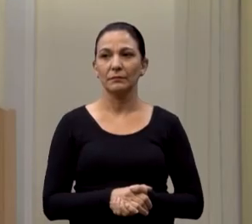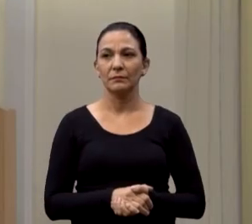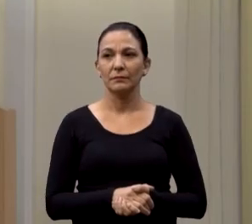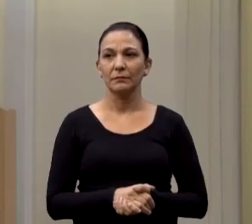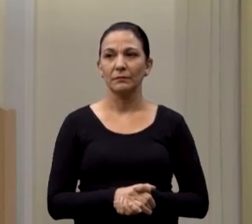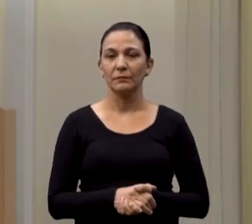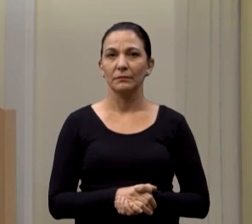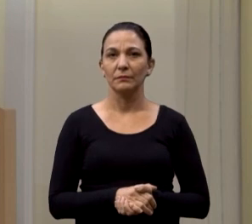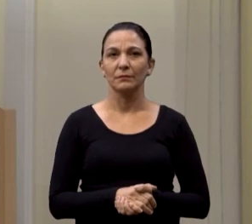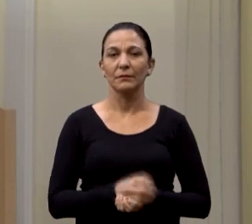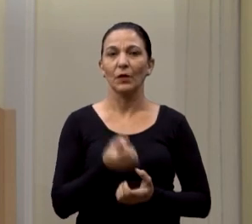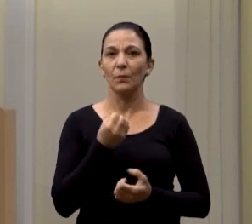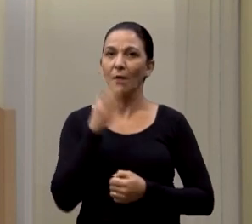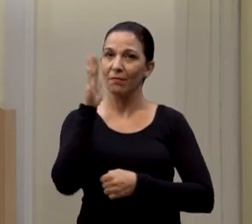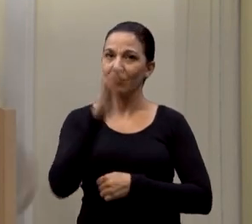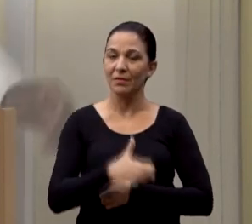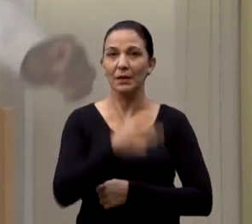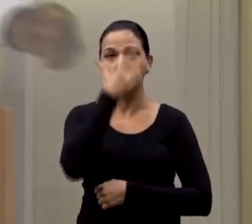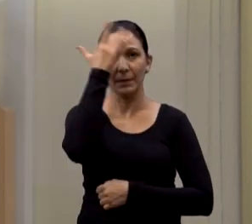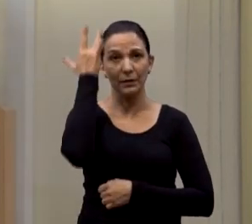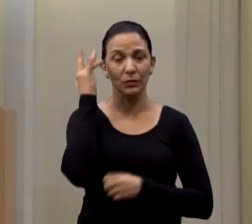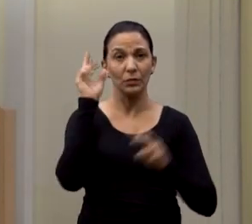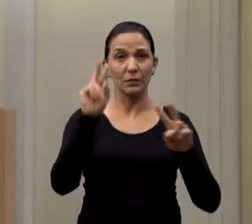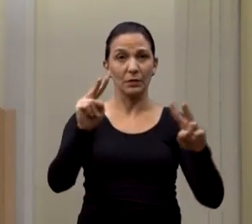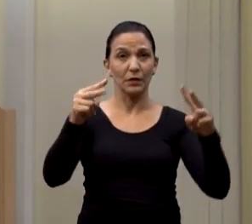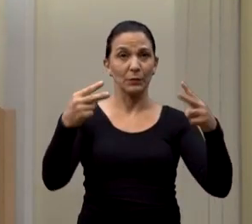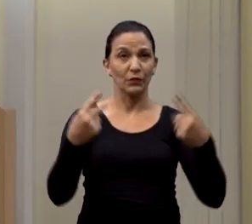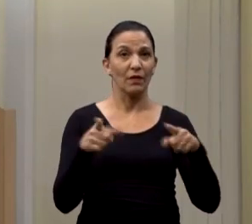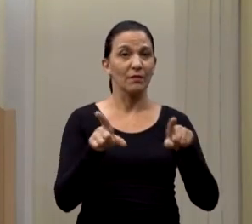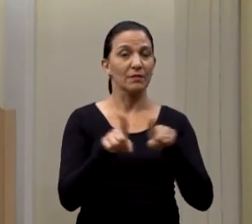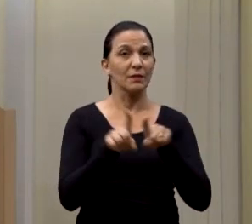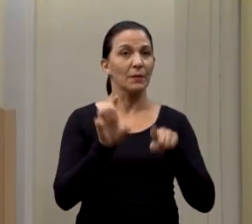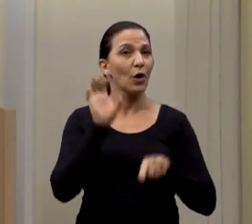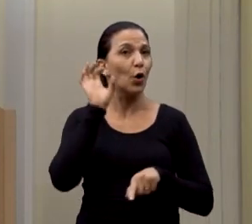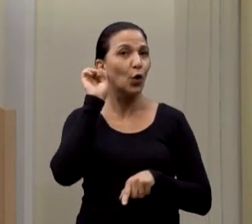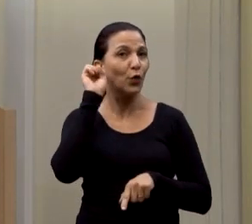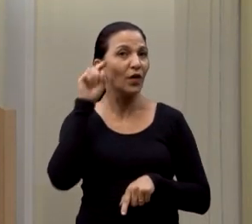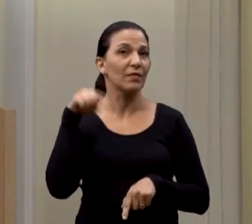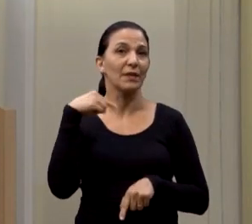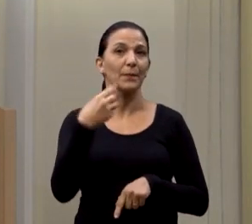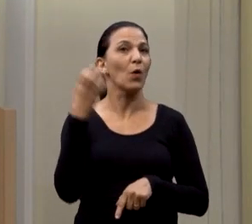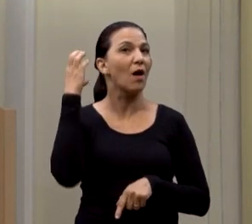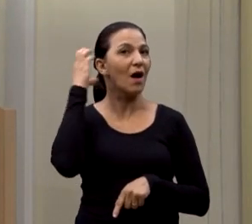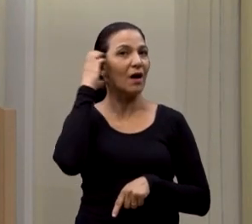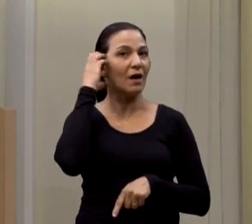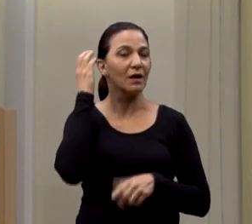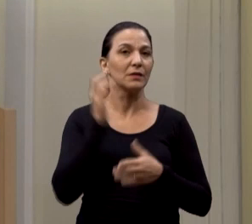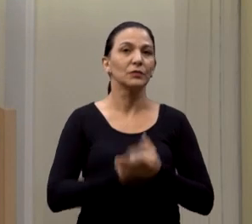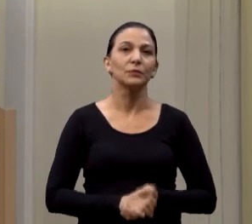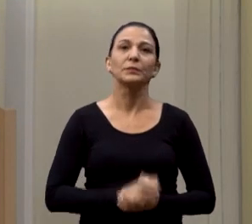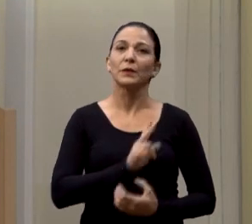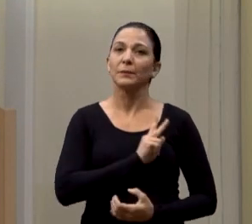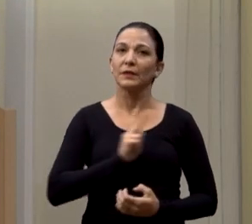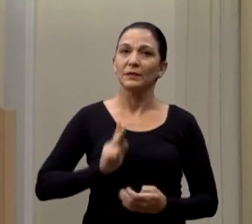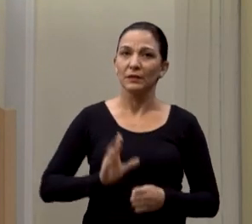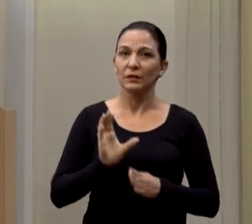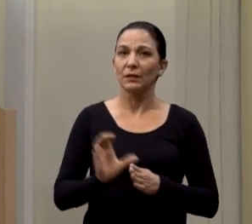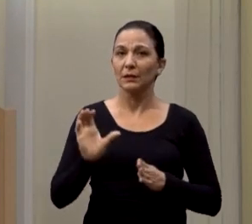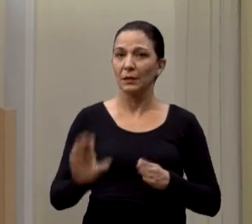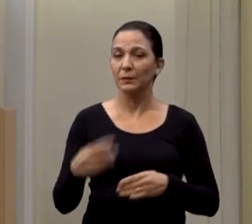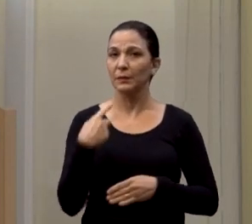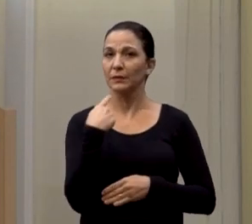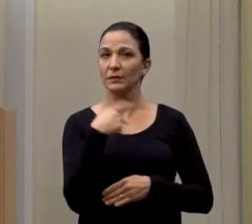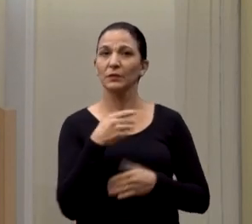Uma ótima tarde a todos aqueles que nos ouvem, nos acompanham, nos assistem. Quero, nome do presidente dessa Casa de Leis, vereador Paulo